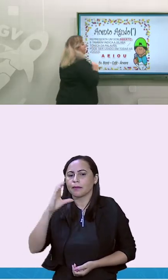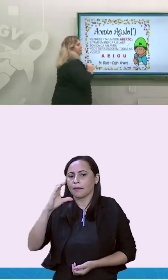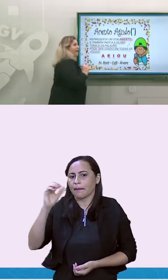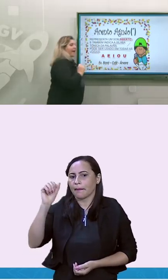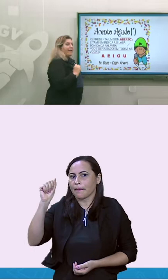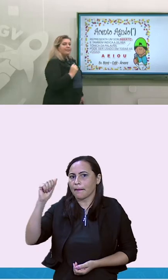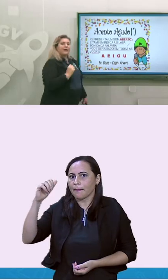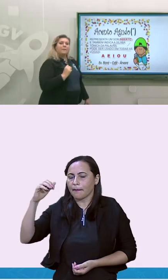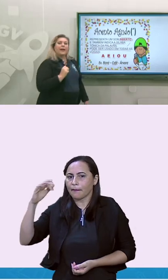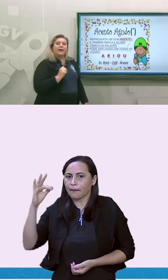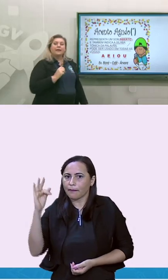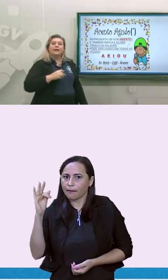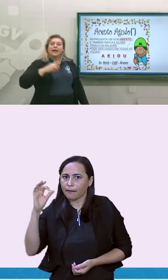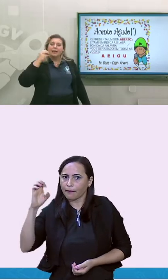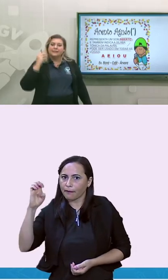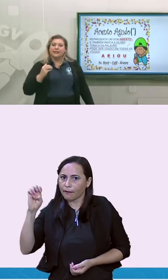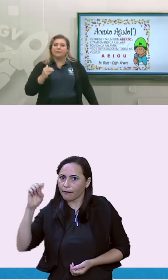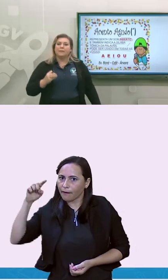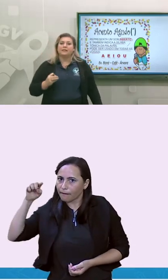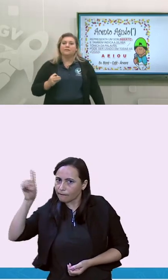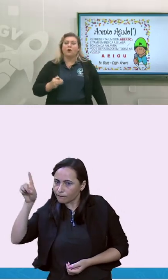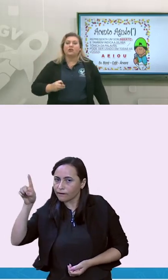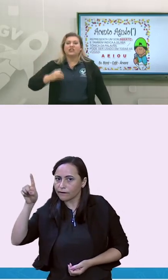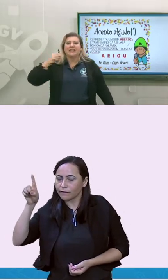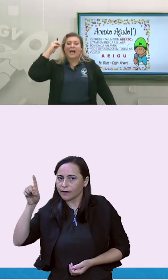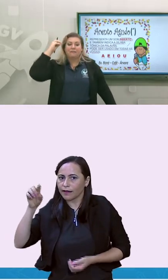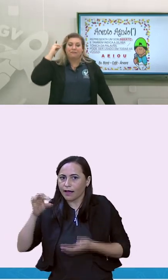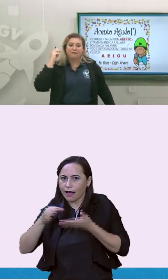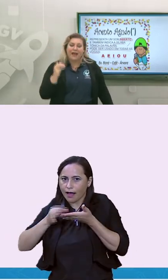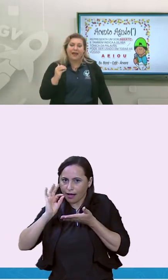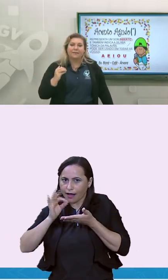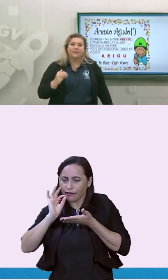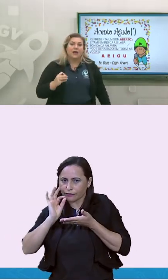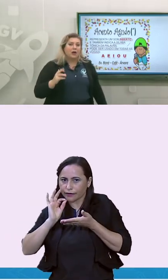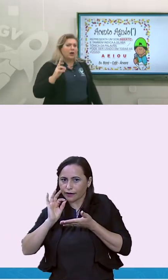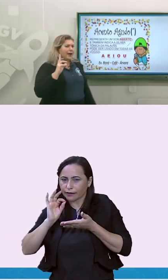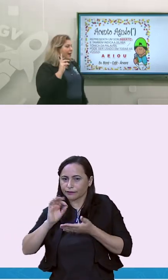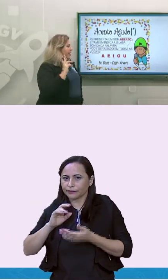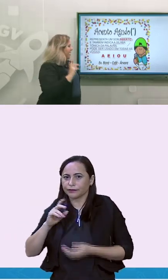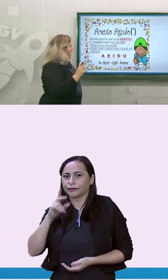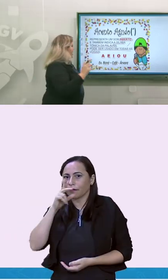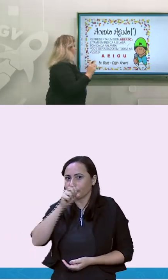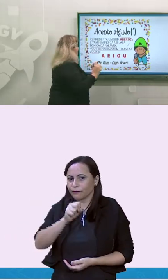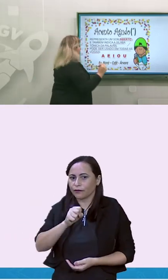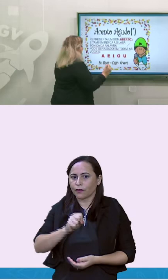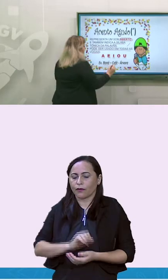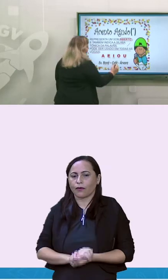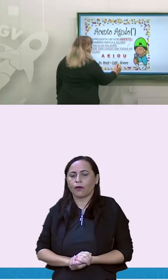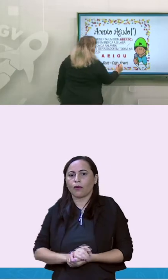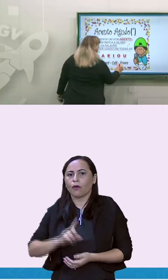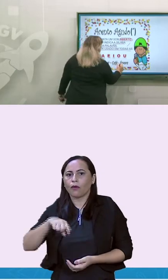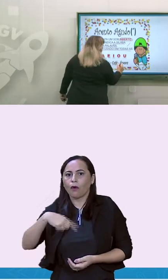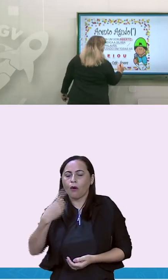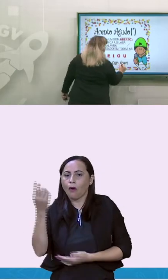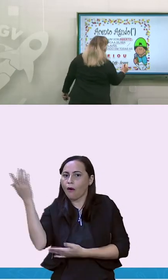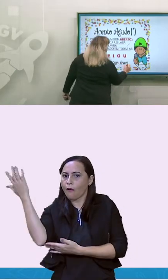O fé também é a sílaba mais forte. Café. Agora, árvore.